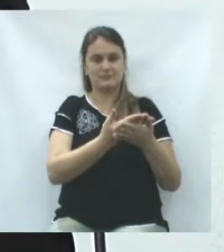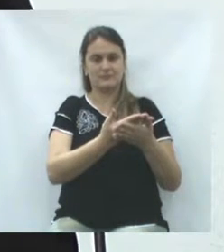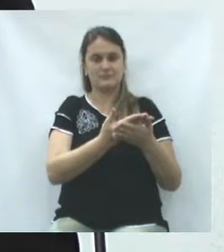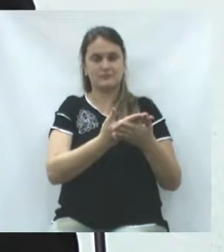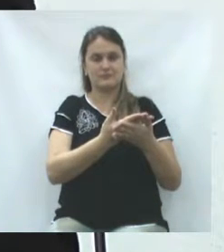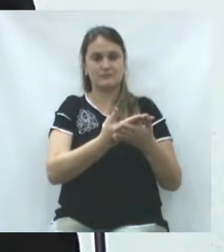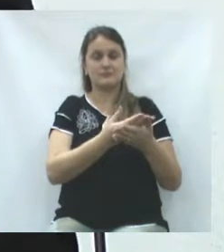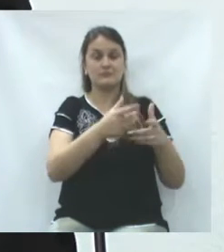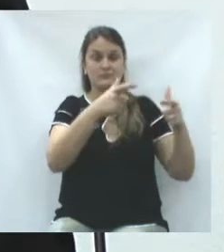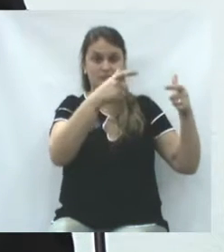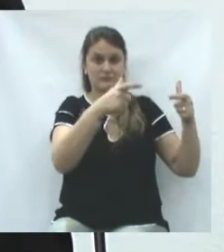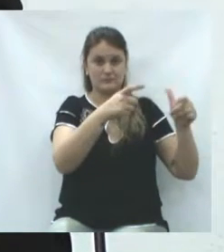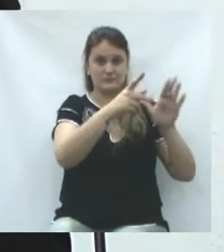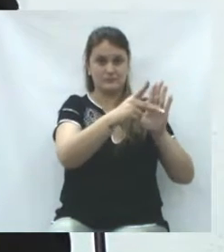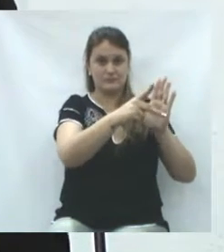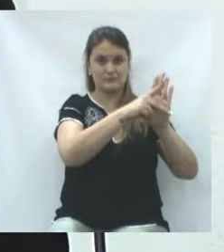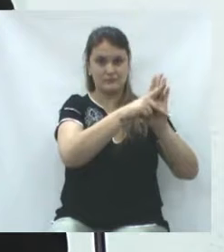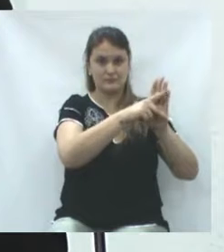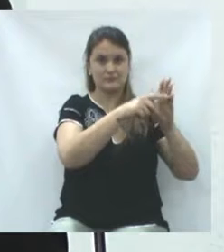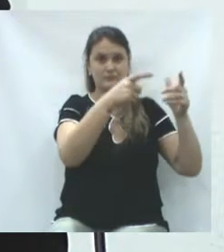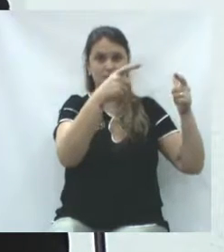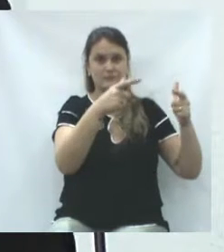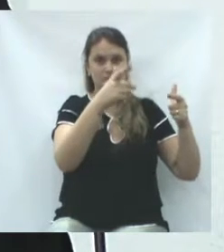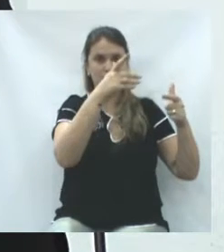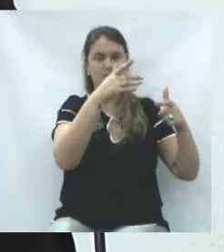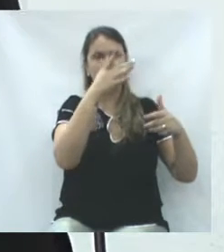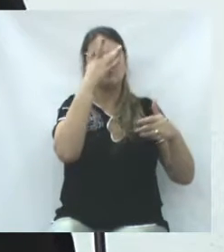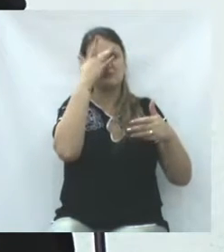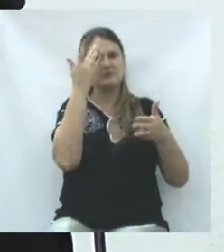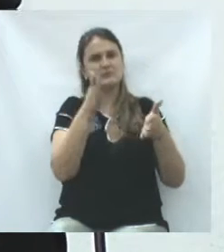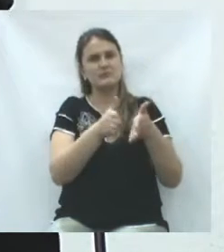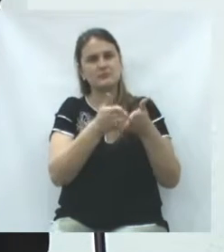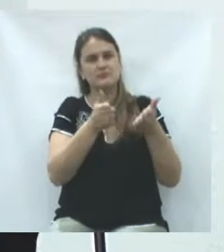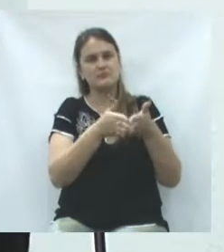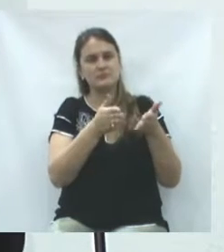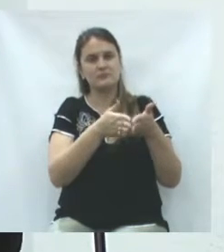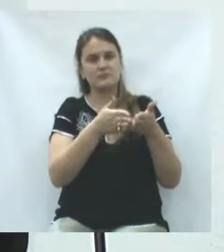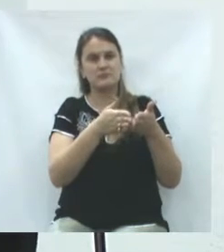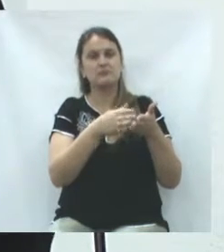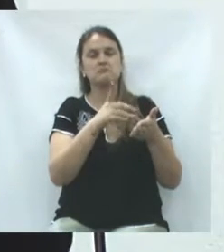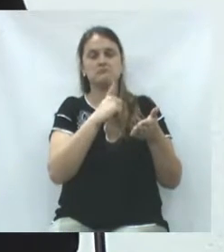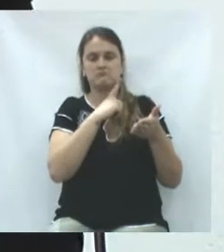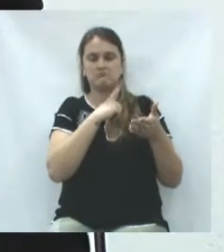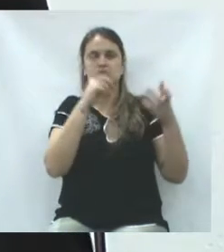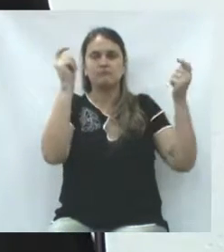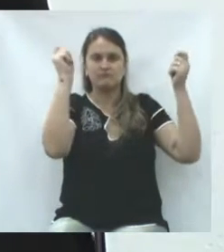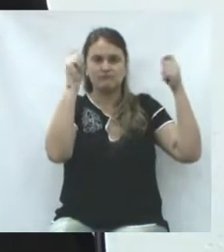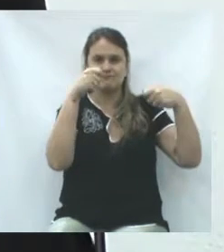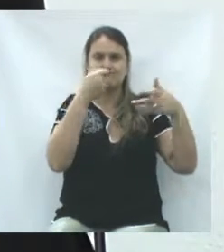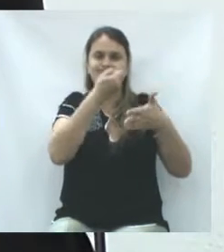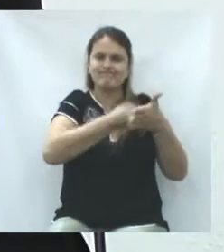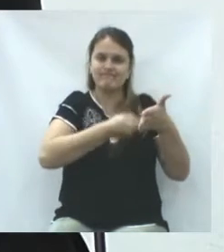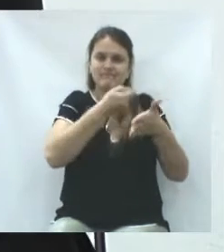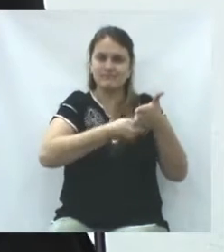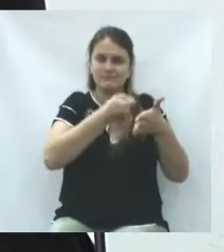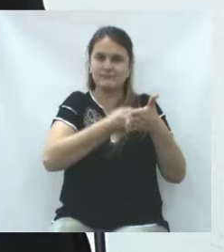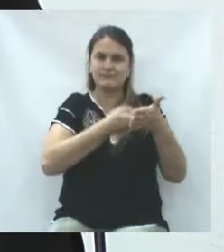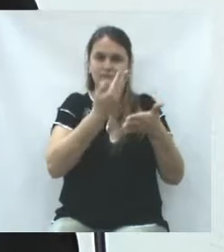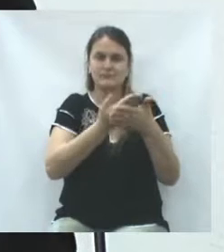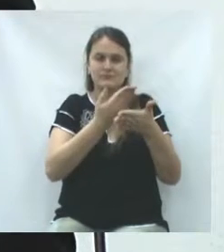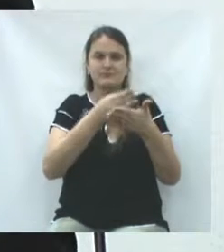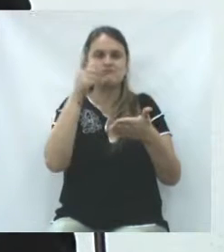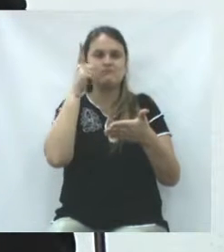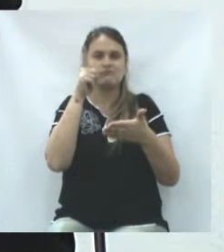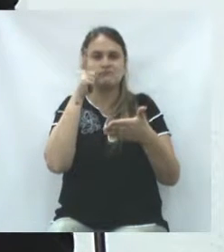O único local onde os menos favorecidos têm condições de buscar e galgar espaços